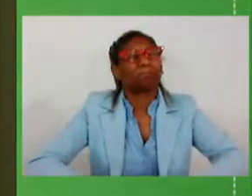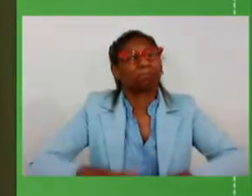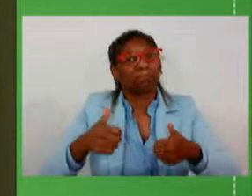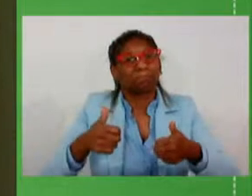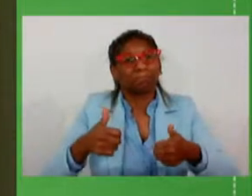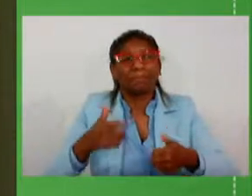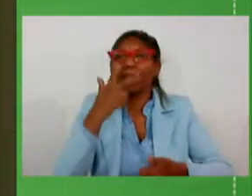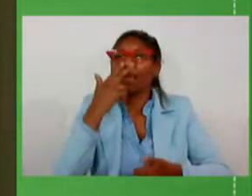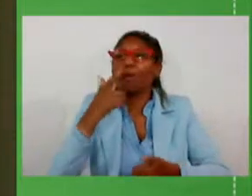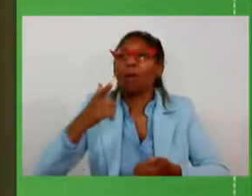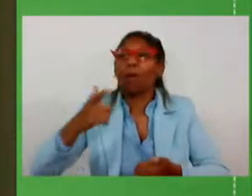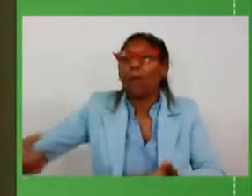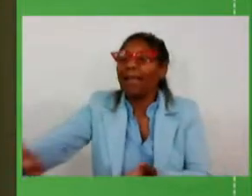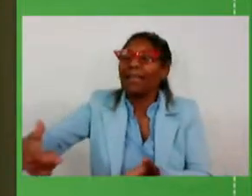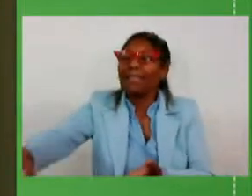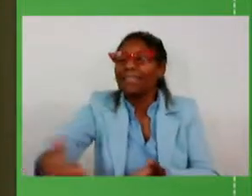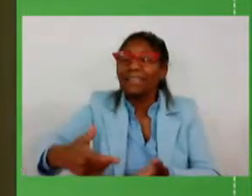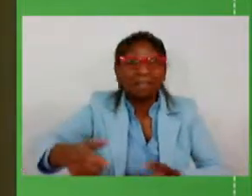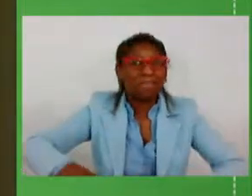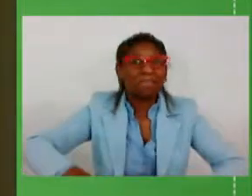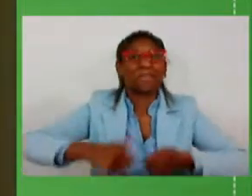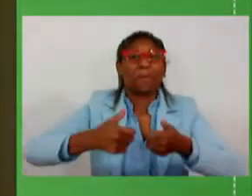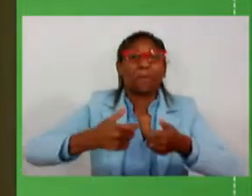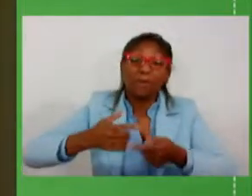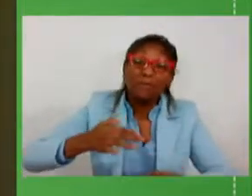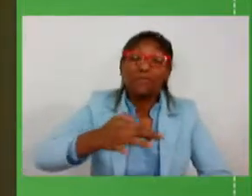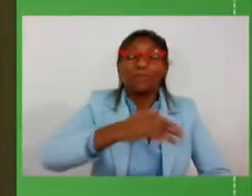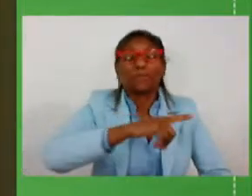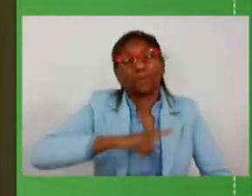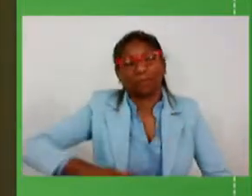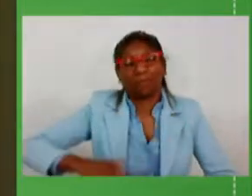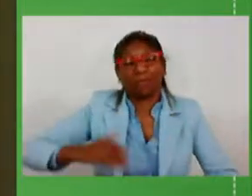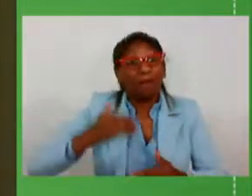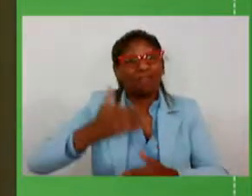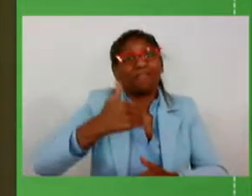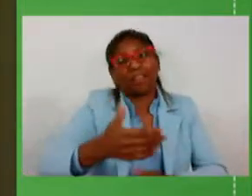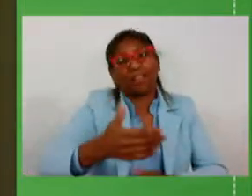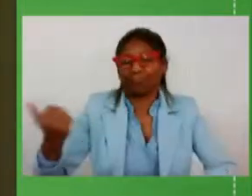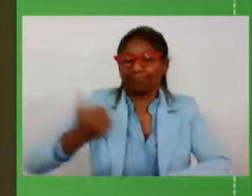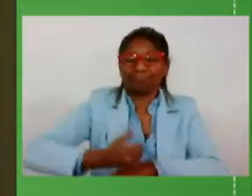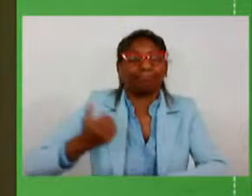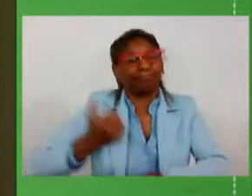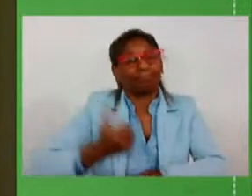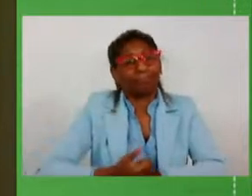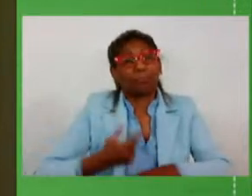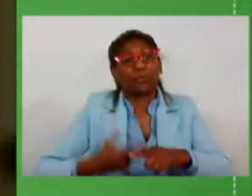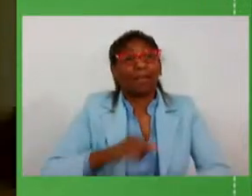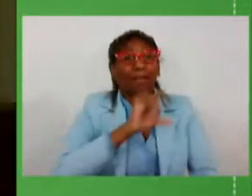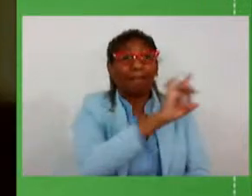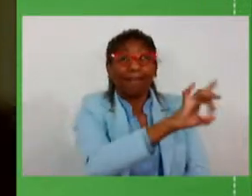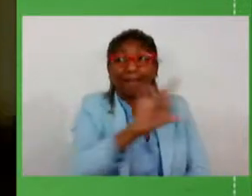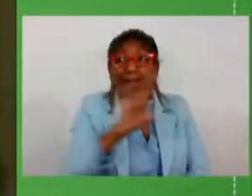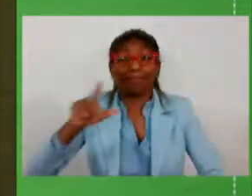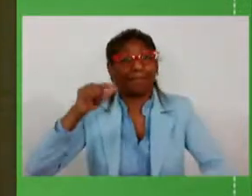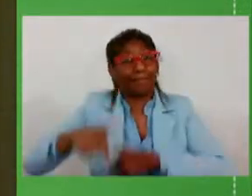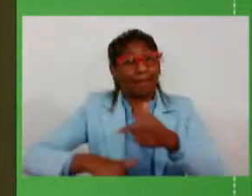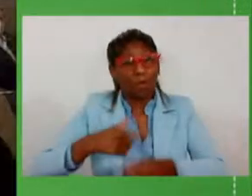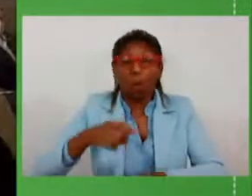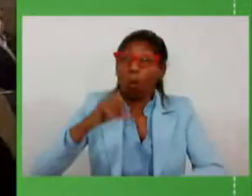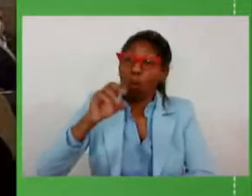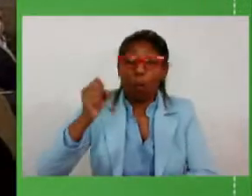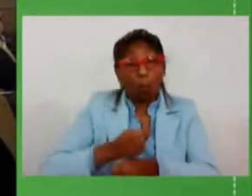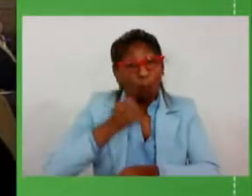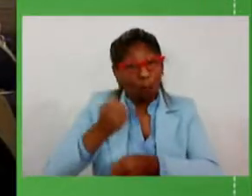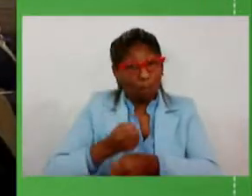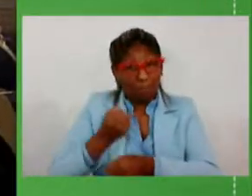pelos governos à frente que virão nos sucedendo porque cada obra que um governo faz é uma obra